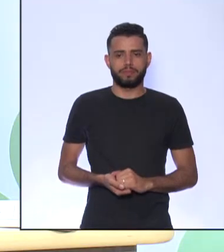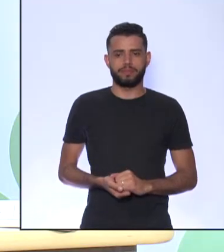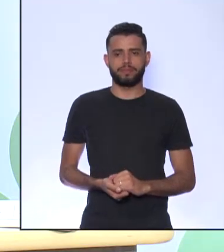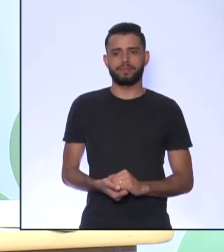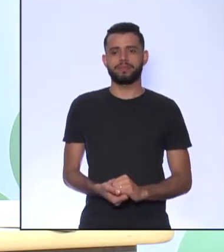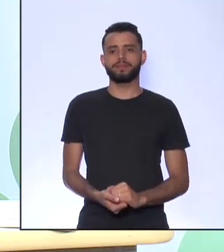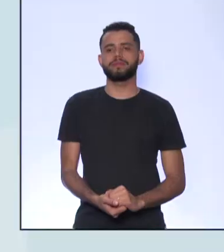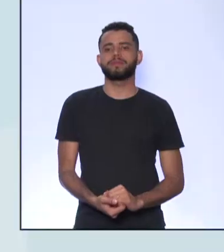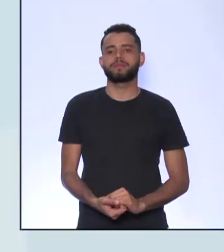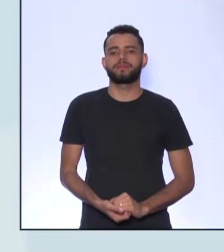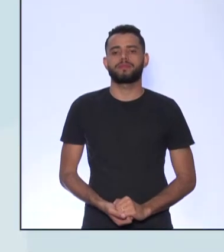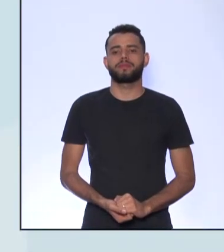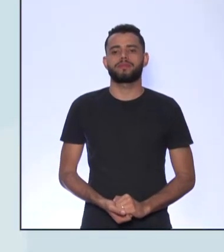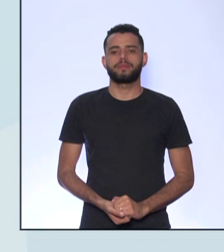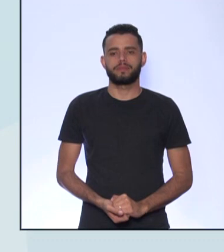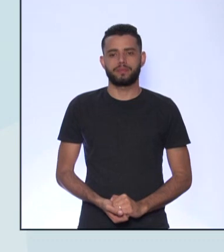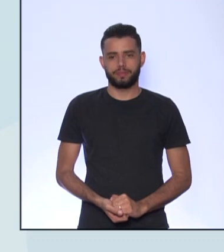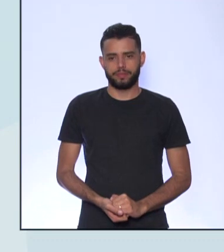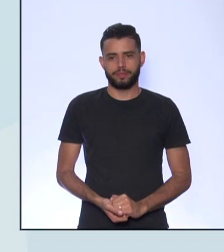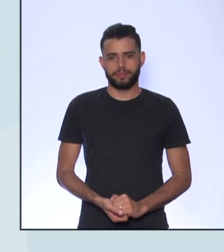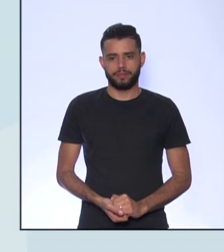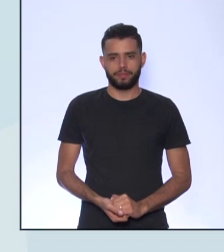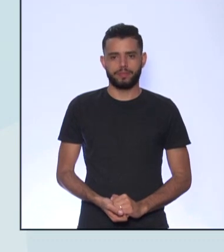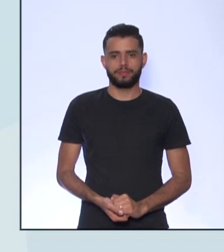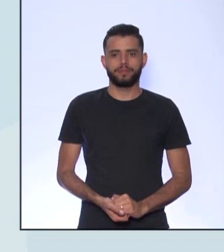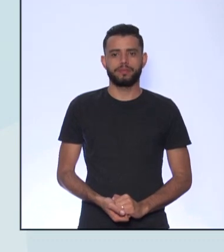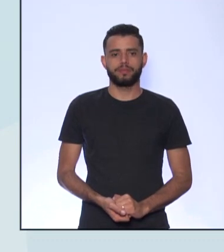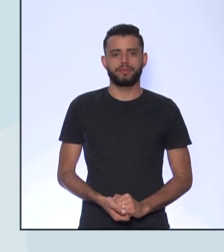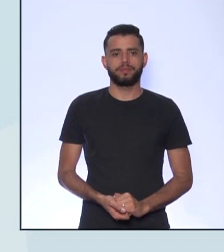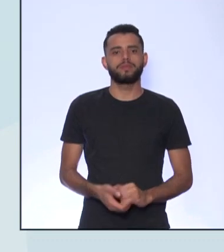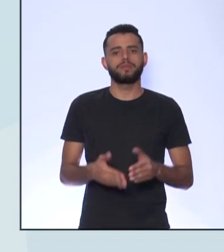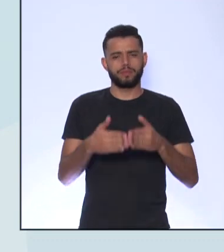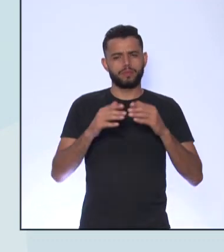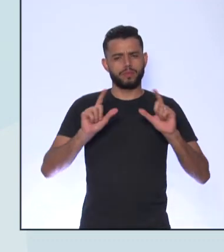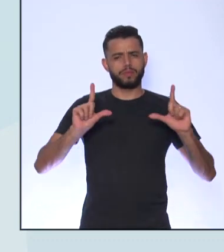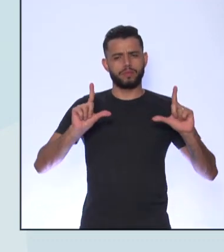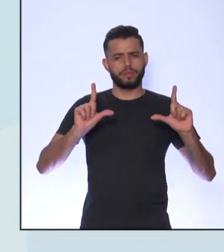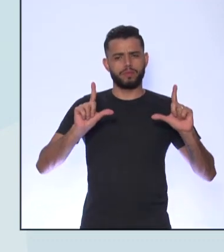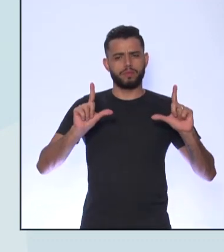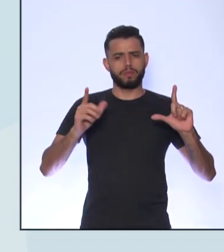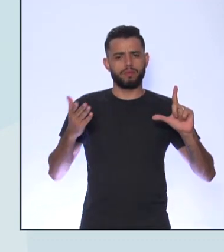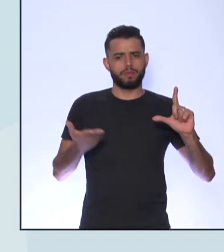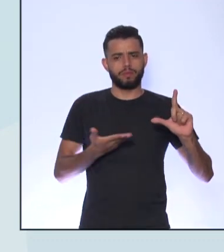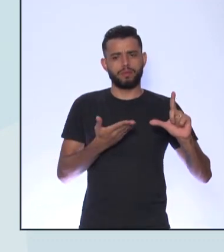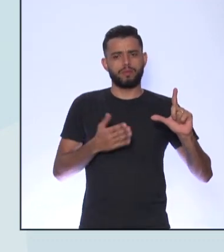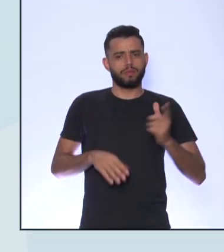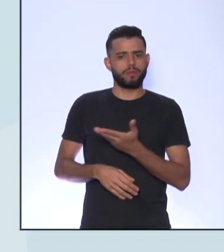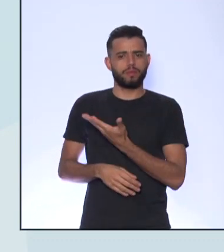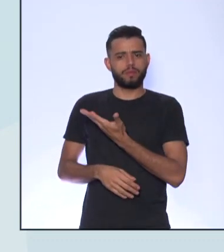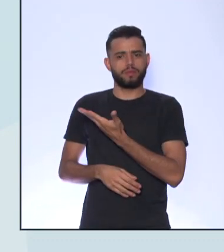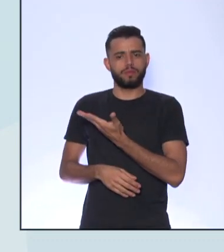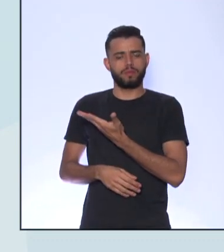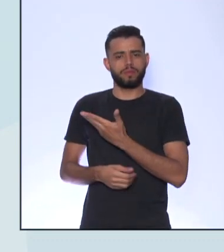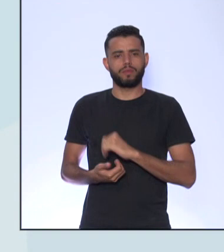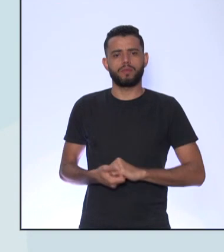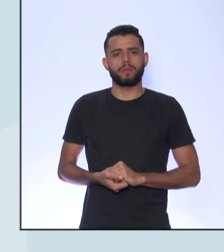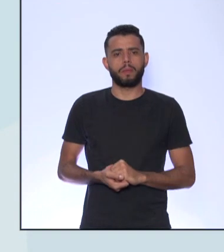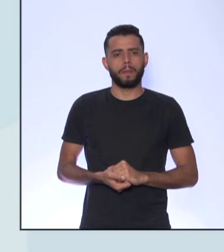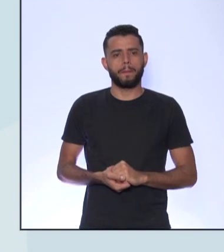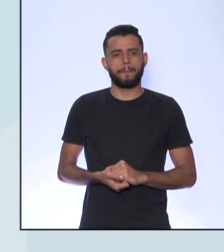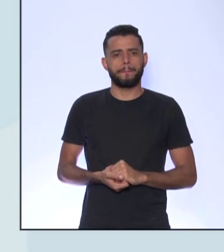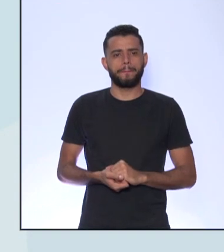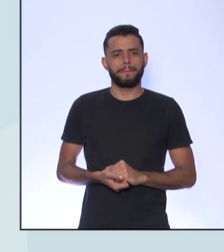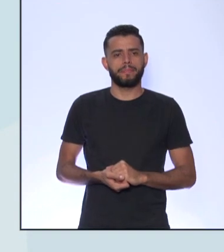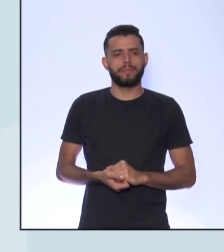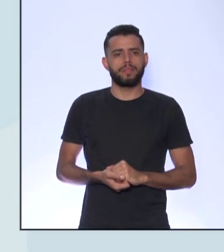Coloquem, por favor, para a gente Isso, no slide Que ela vai falar sobre isso agora Então, esse fragmento Deixa a